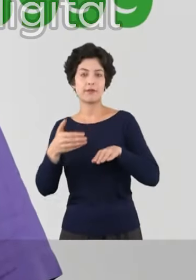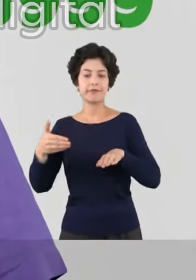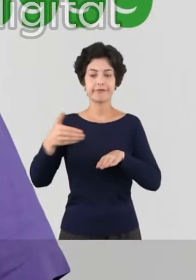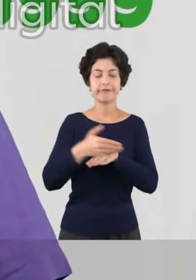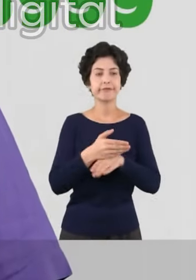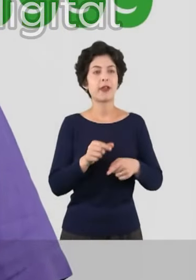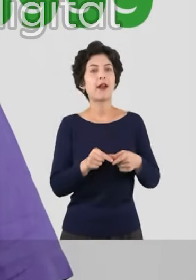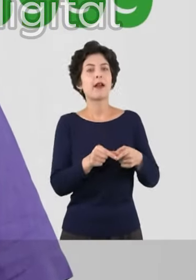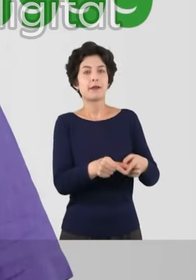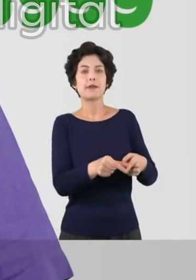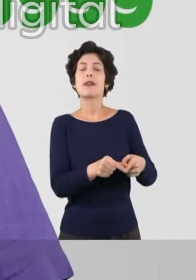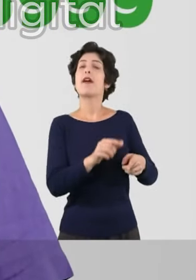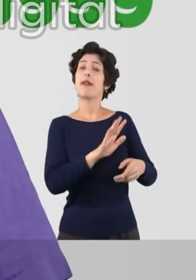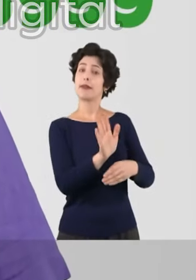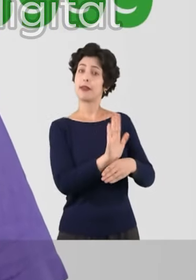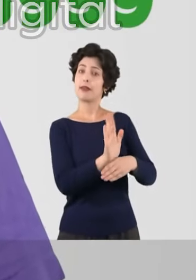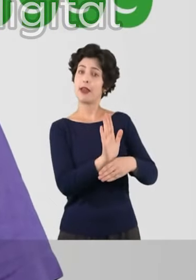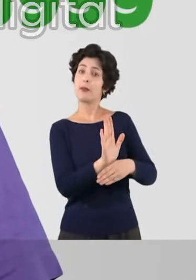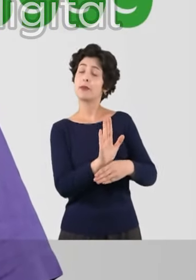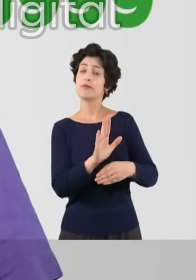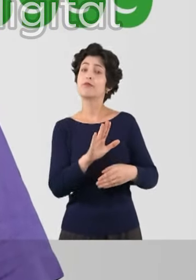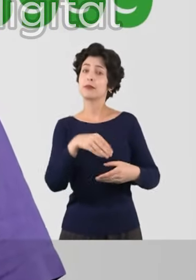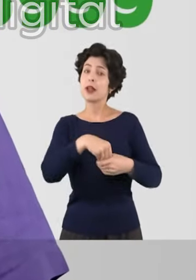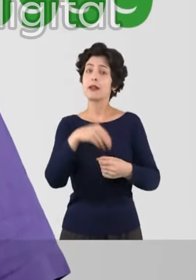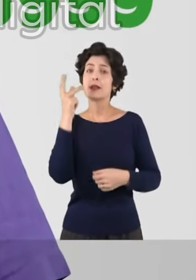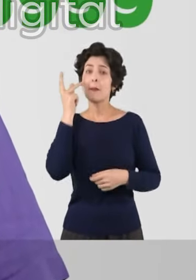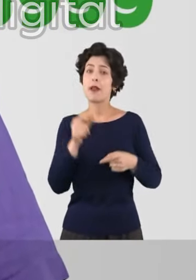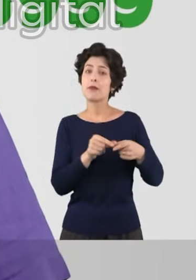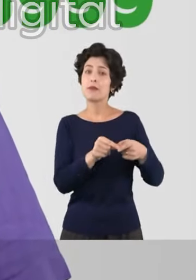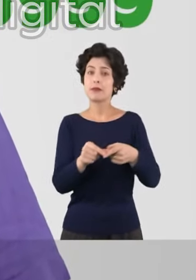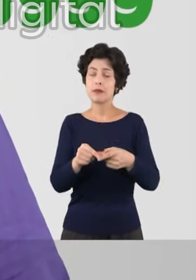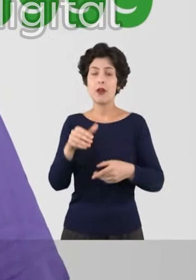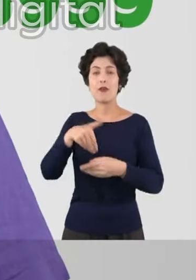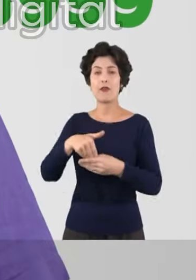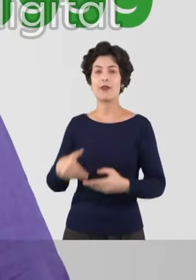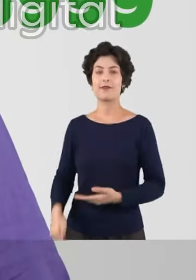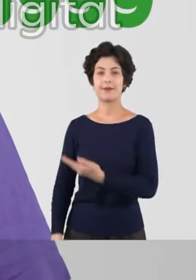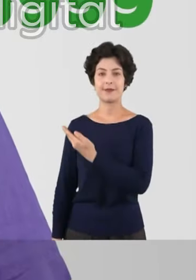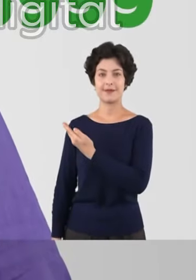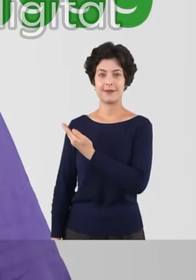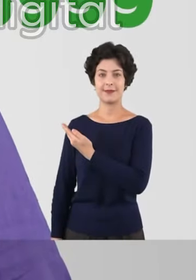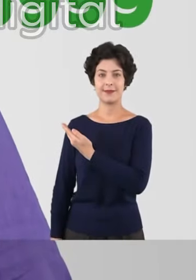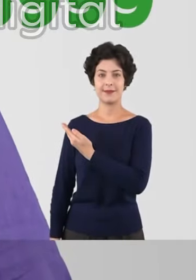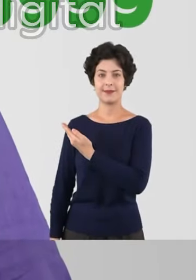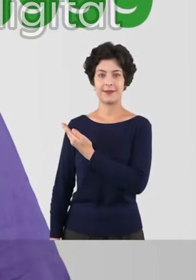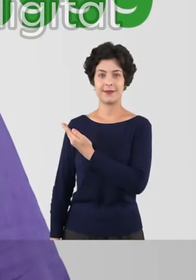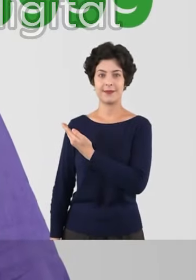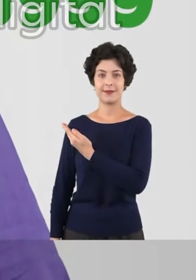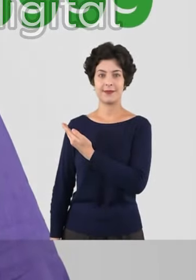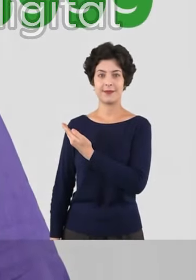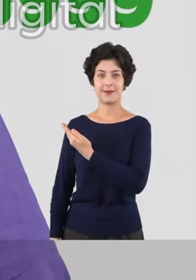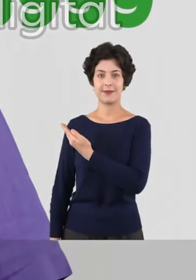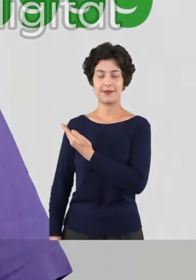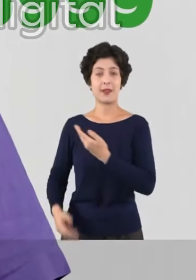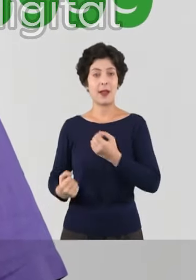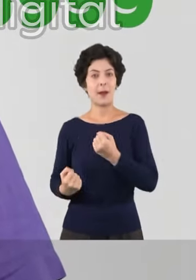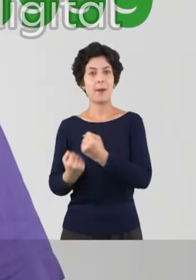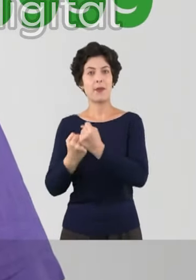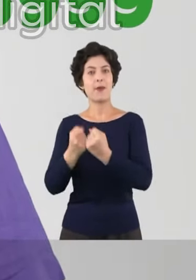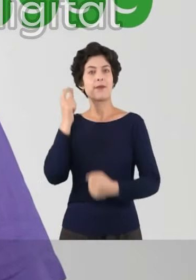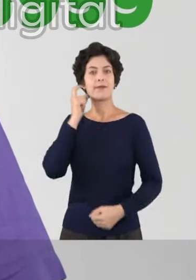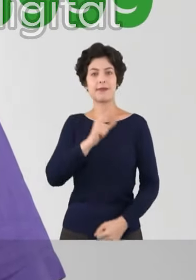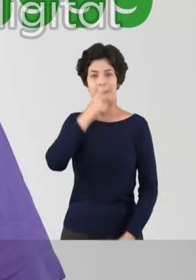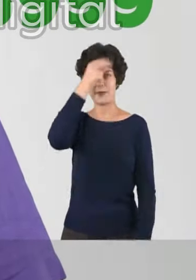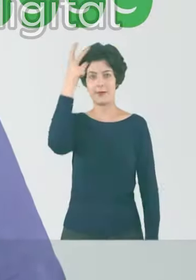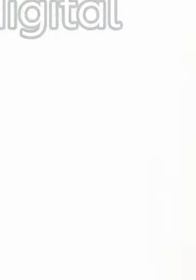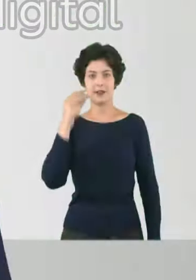acesso ao cinema na periferia de São Paulo. Vote da Alcides Neto, 15999, com Ricardo